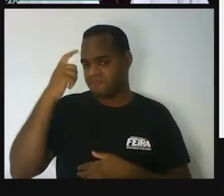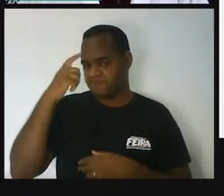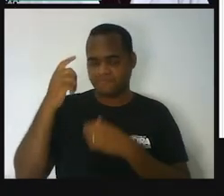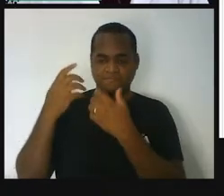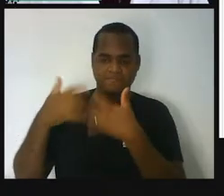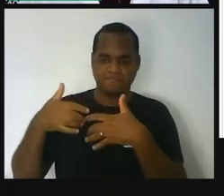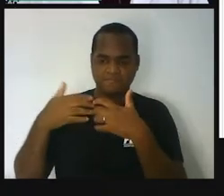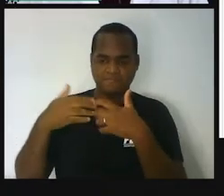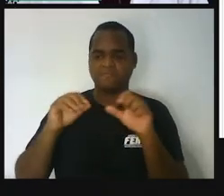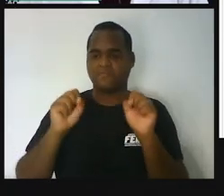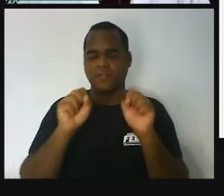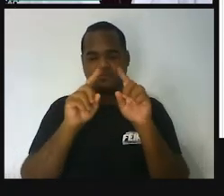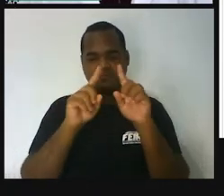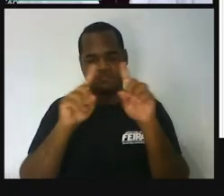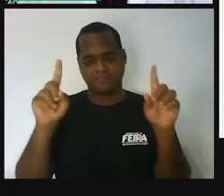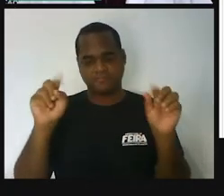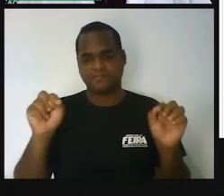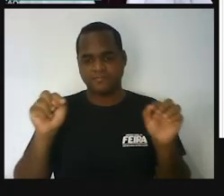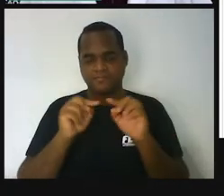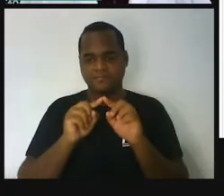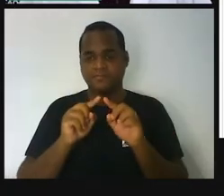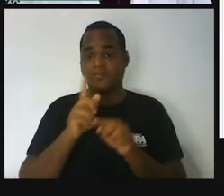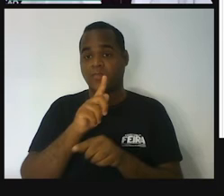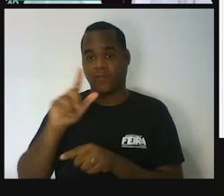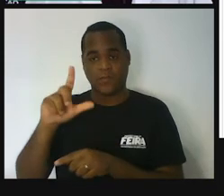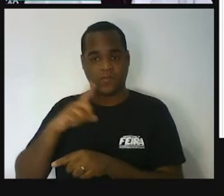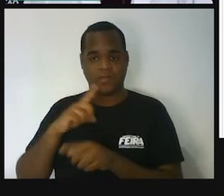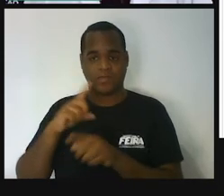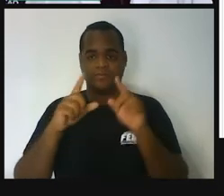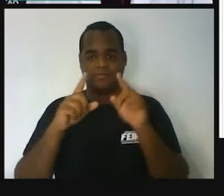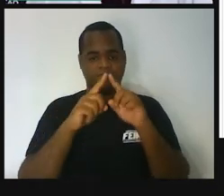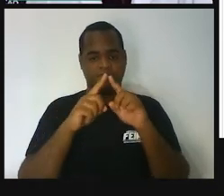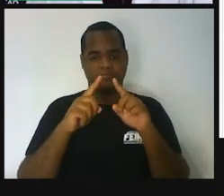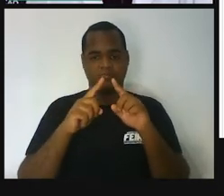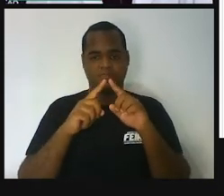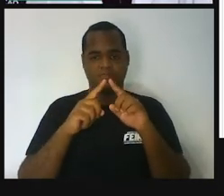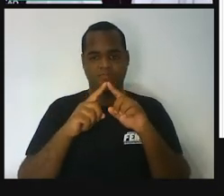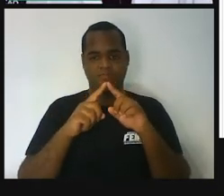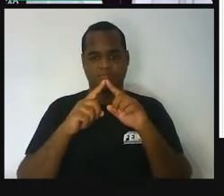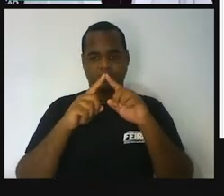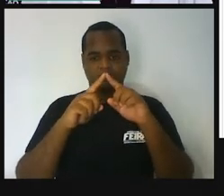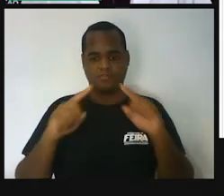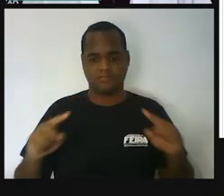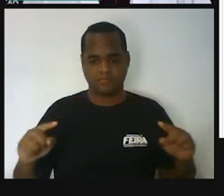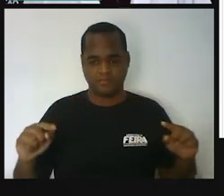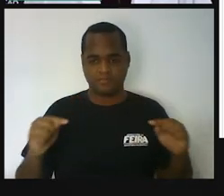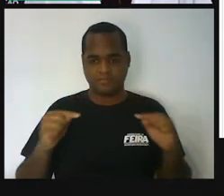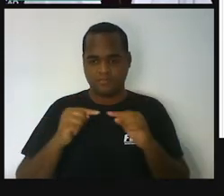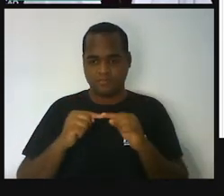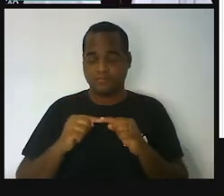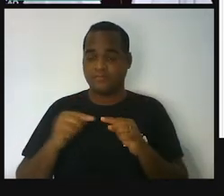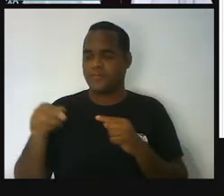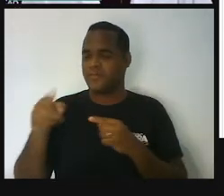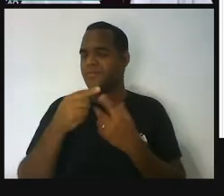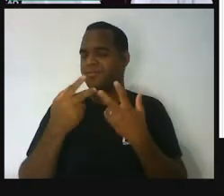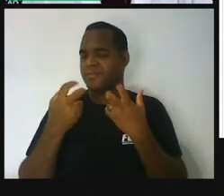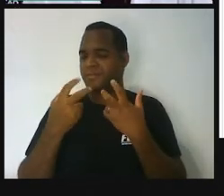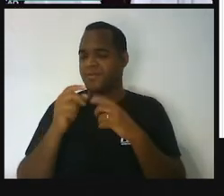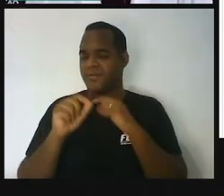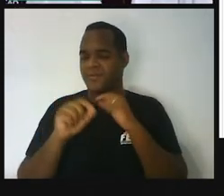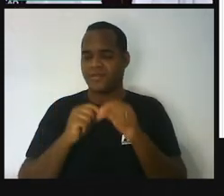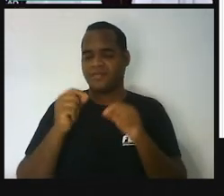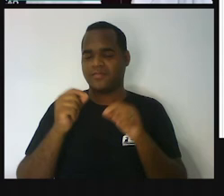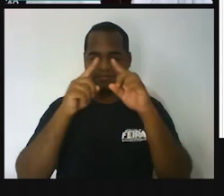é um quadrado. Certo? Então, além do triângulo, a gente percebeu ali um